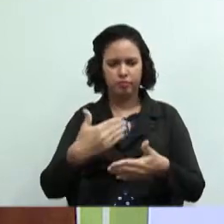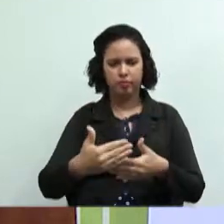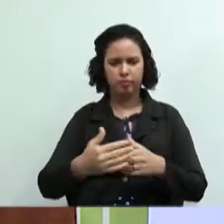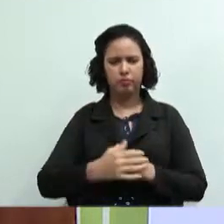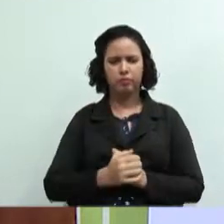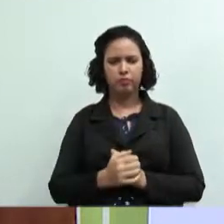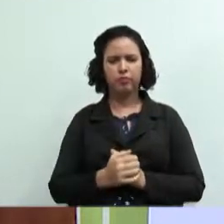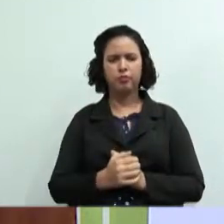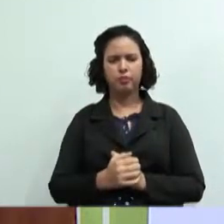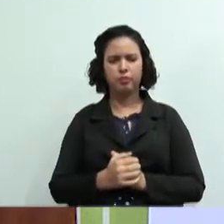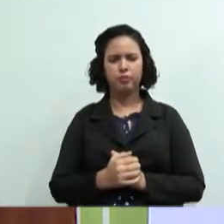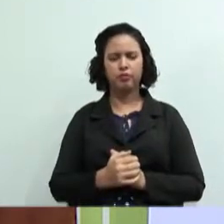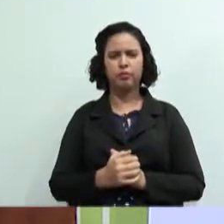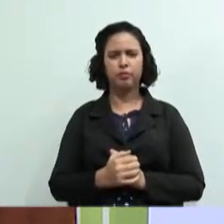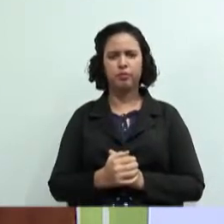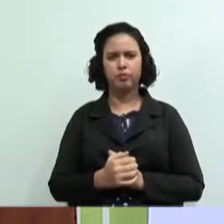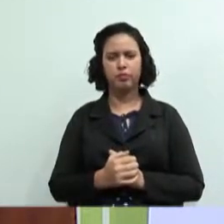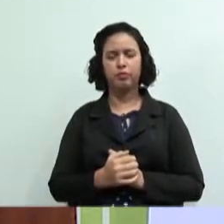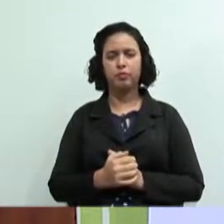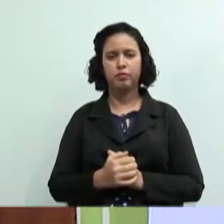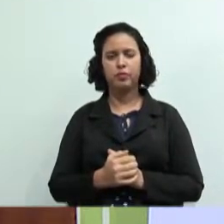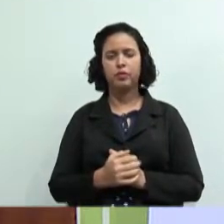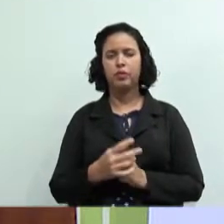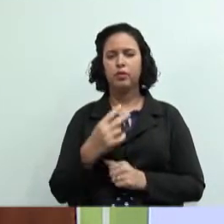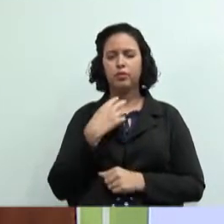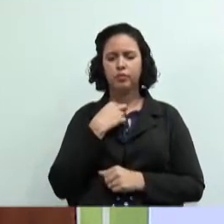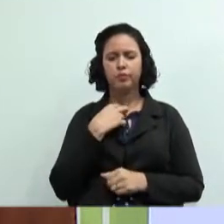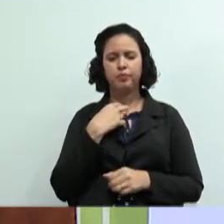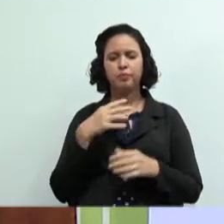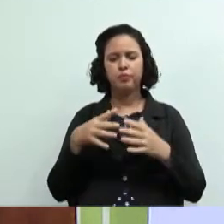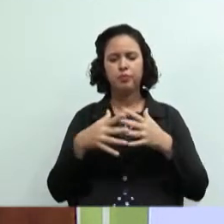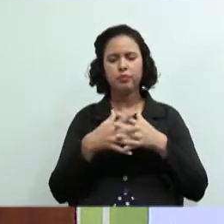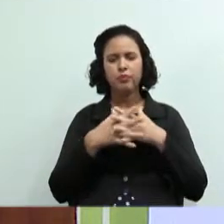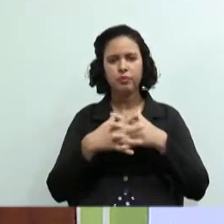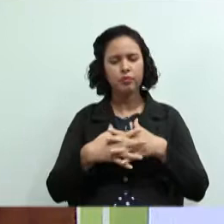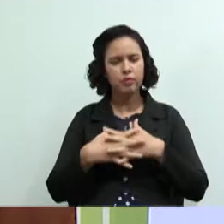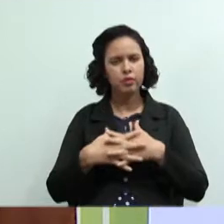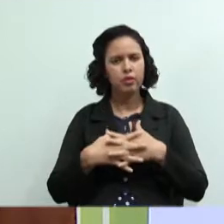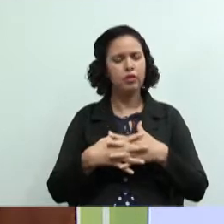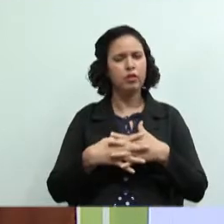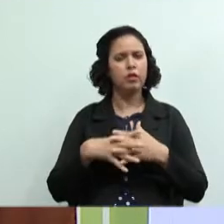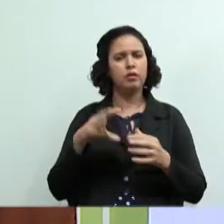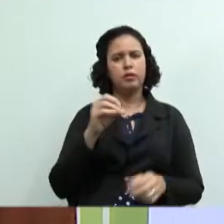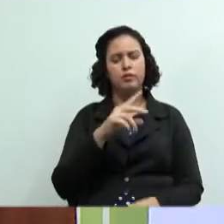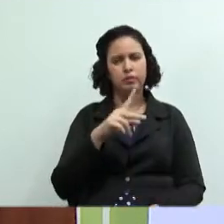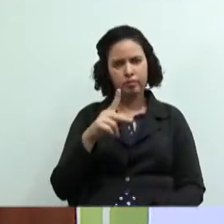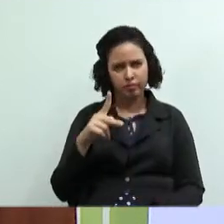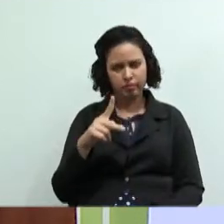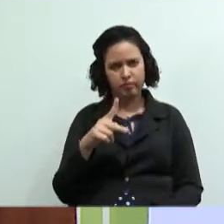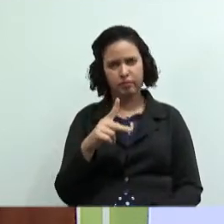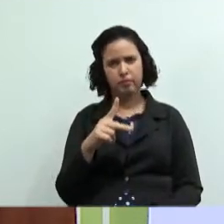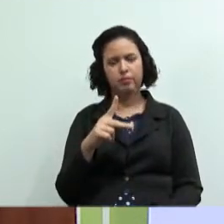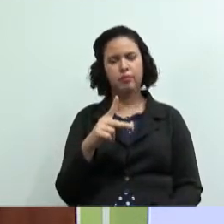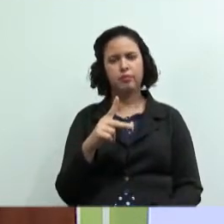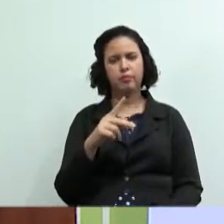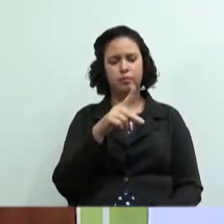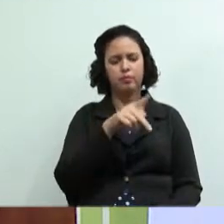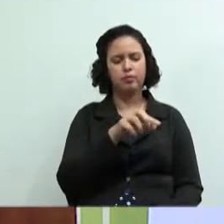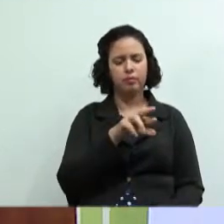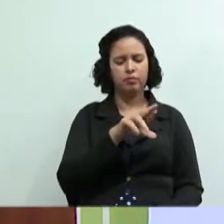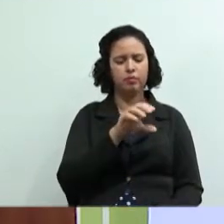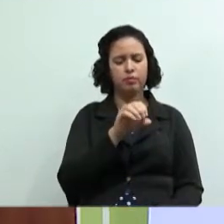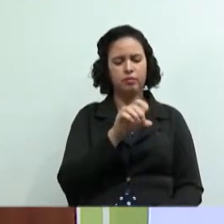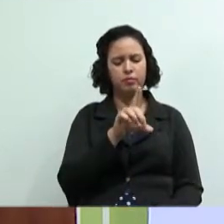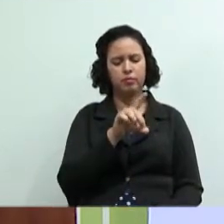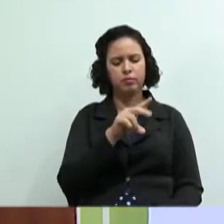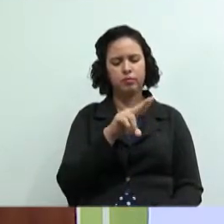o que nós não podemos confundir pessoal é uma cooperativa de produção com uma cooperativa de trabalho sim